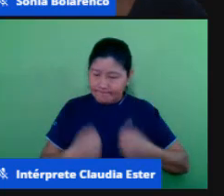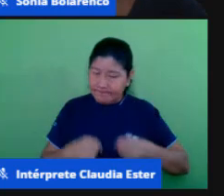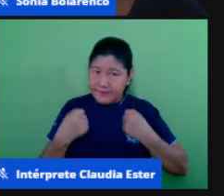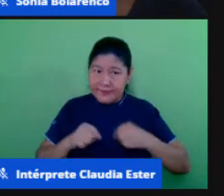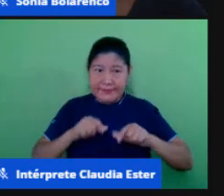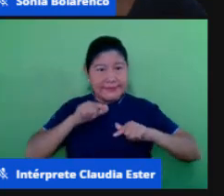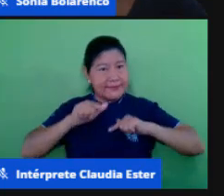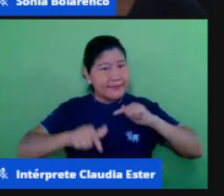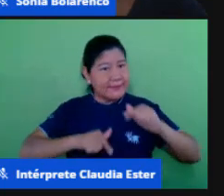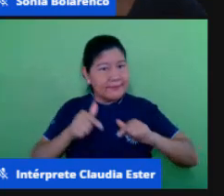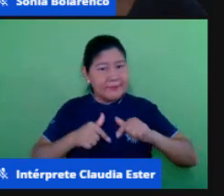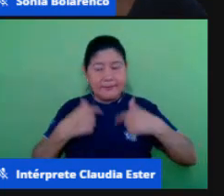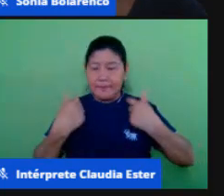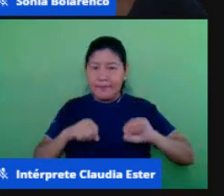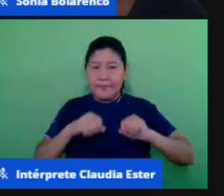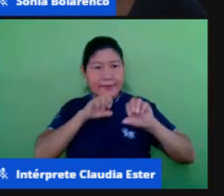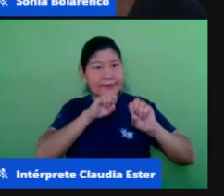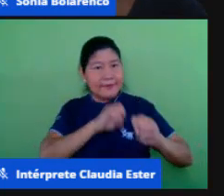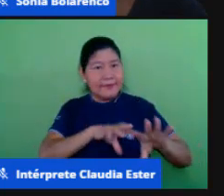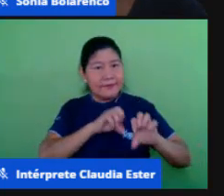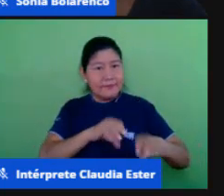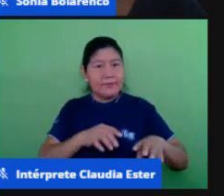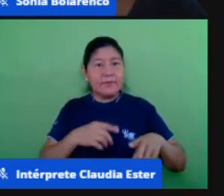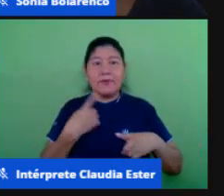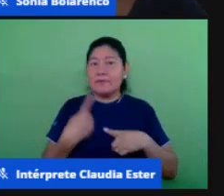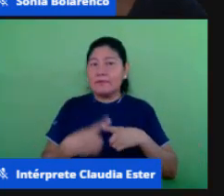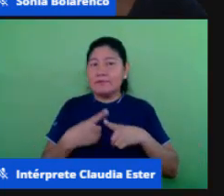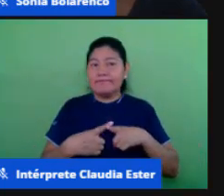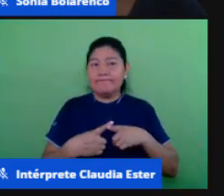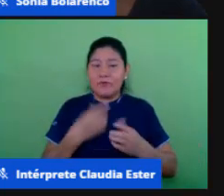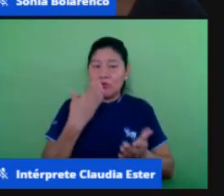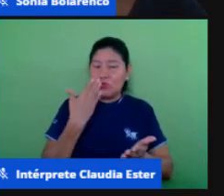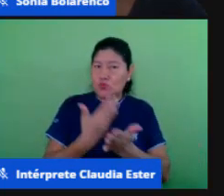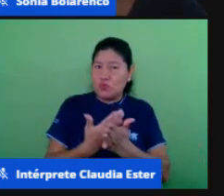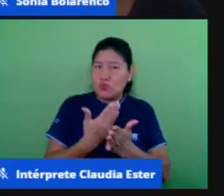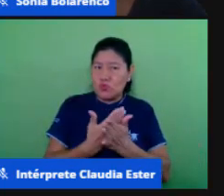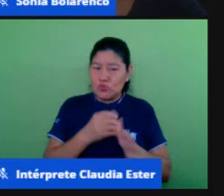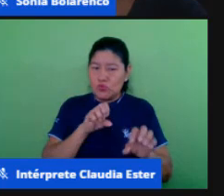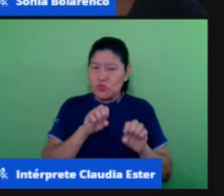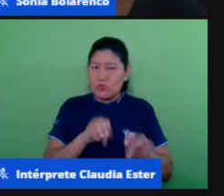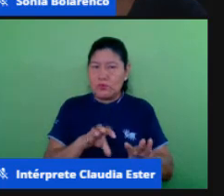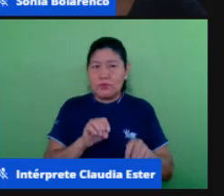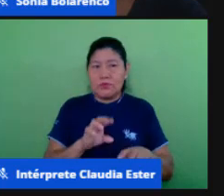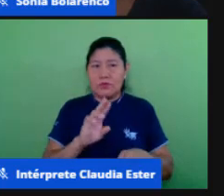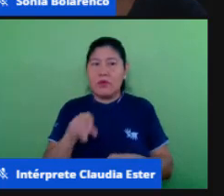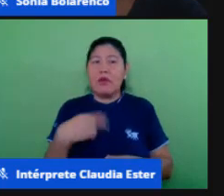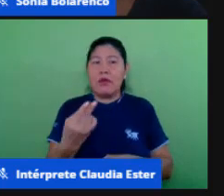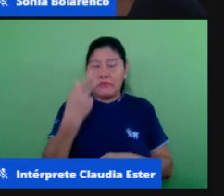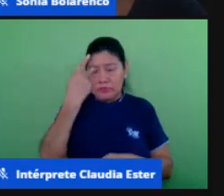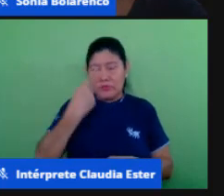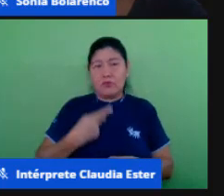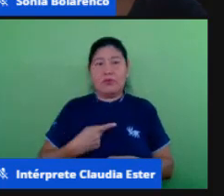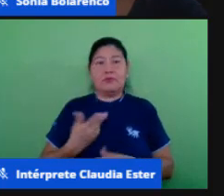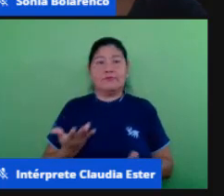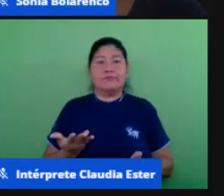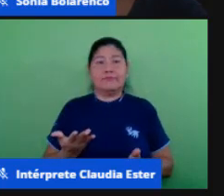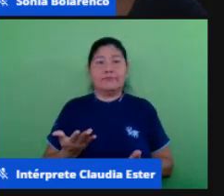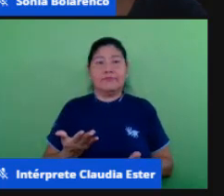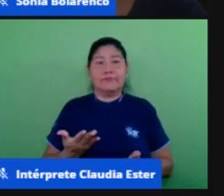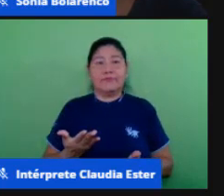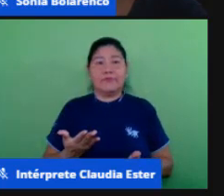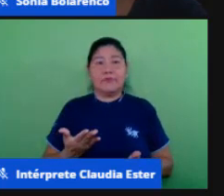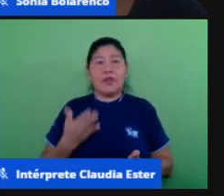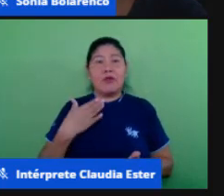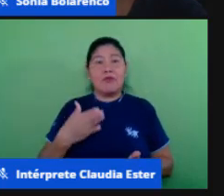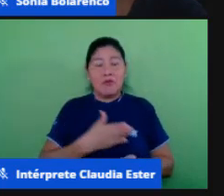educação não é uma epifania educação acontece aqui isso aqui é